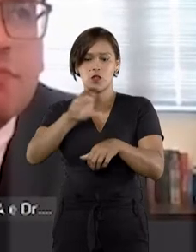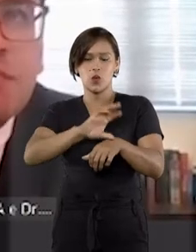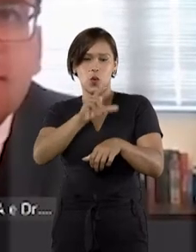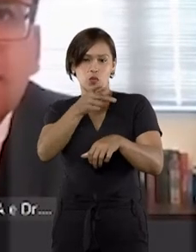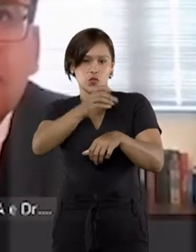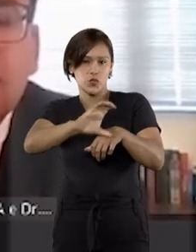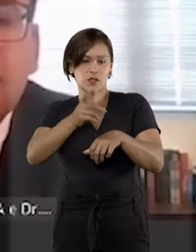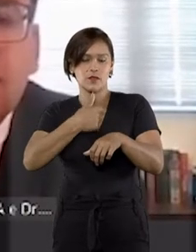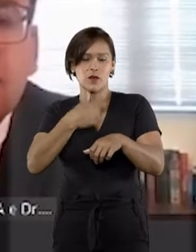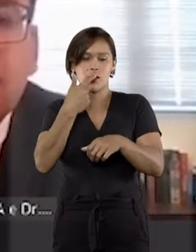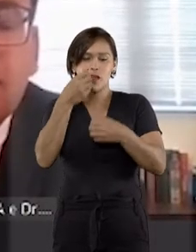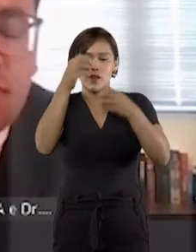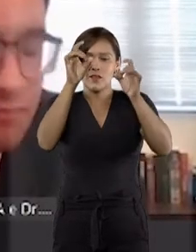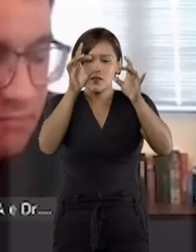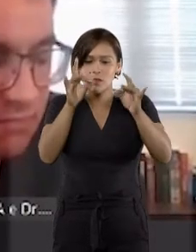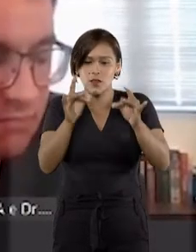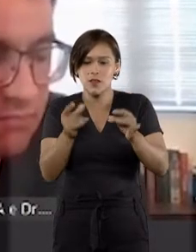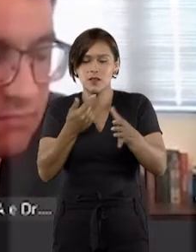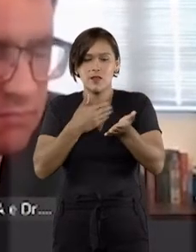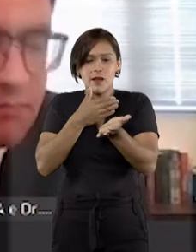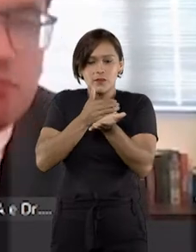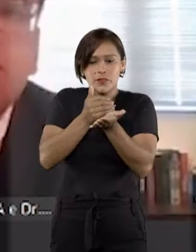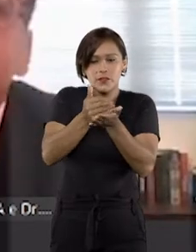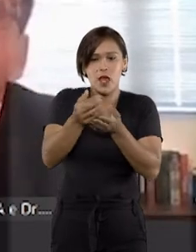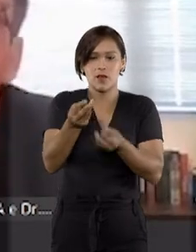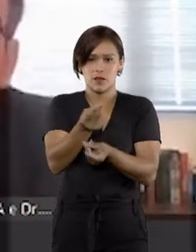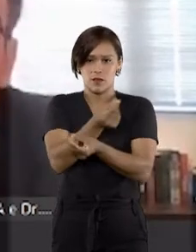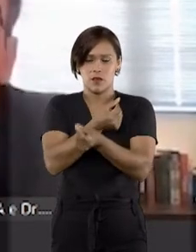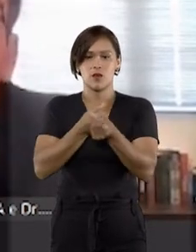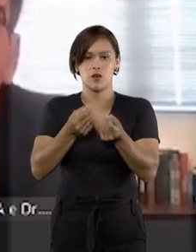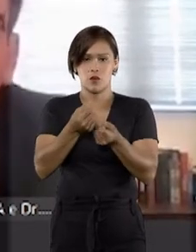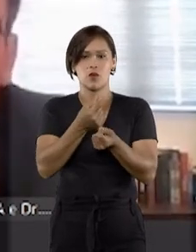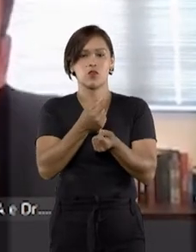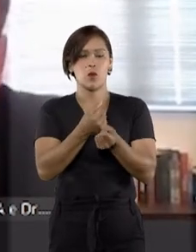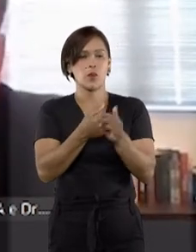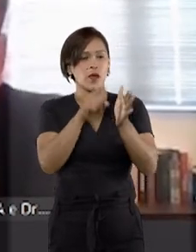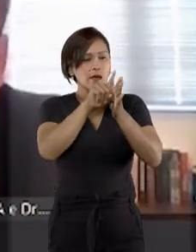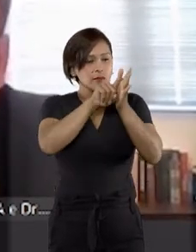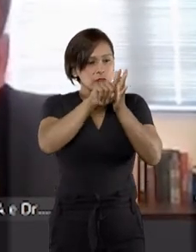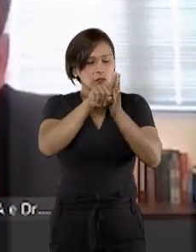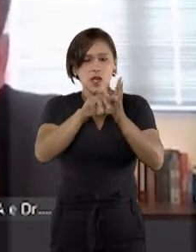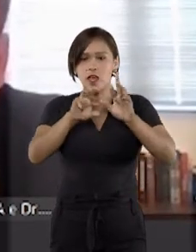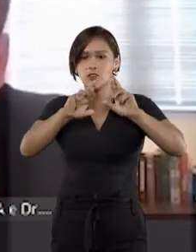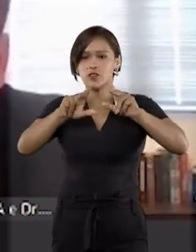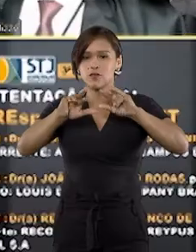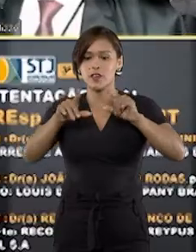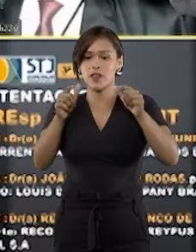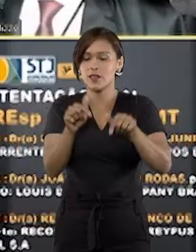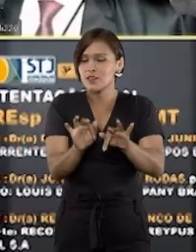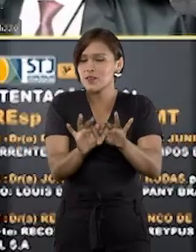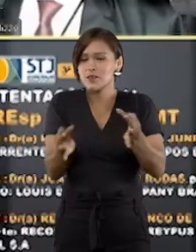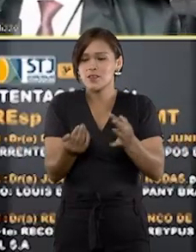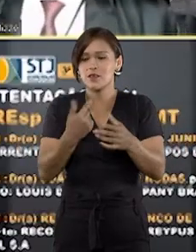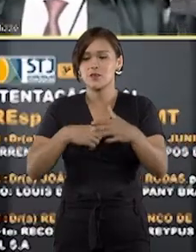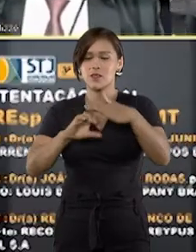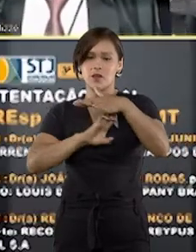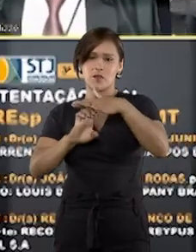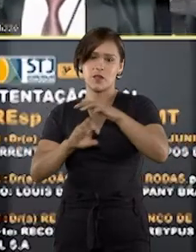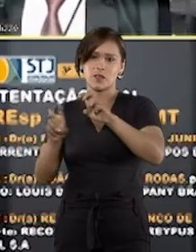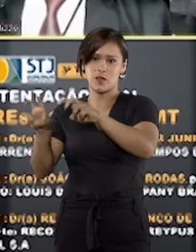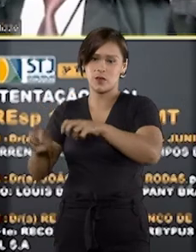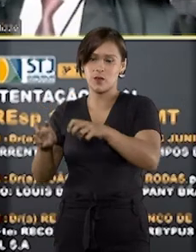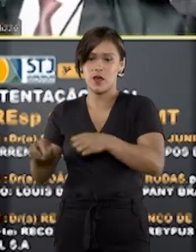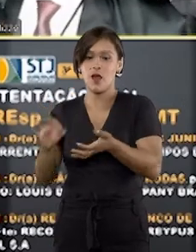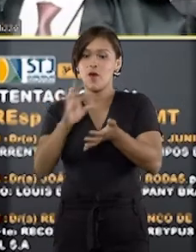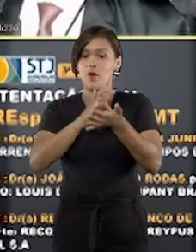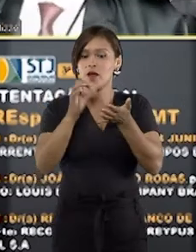Código Civil, em razão das peculiaridades desse segmento econômico, confere tratamento diferenciado e simplificado ao empresário rural